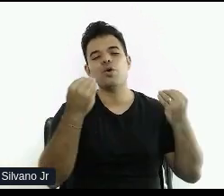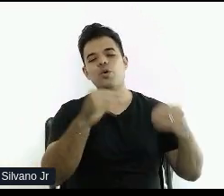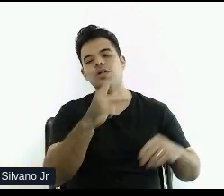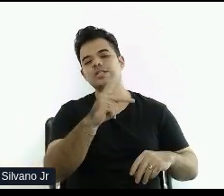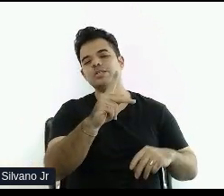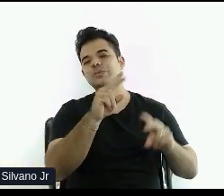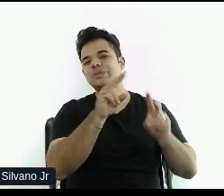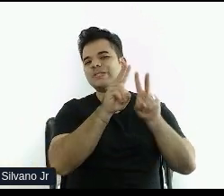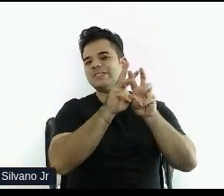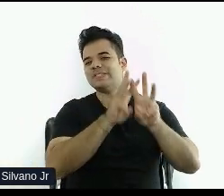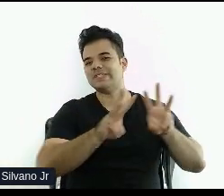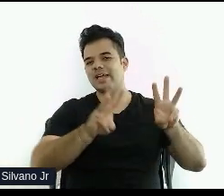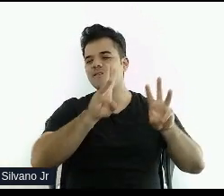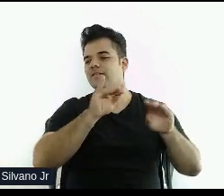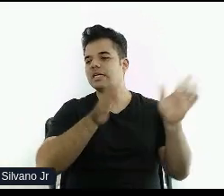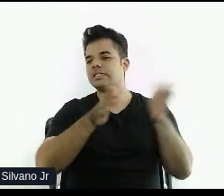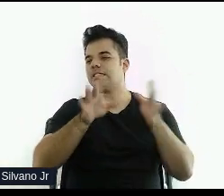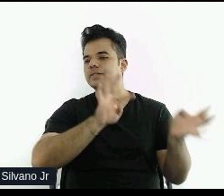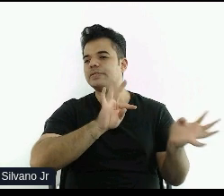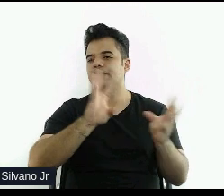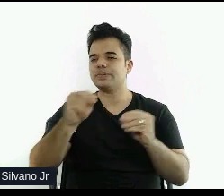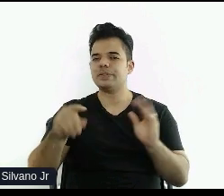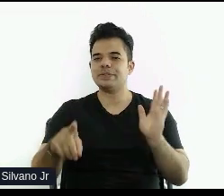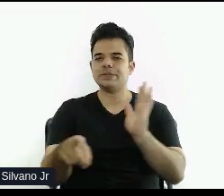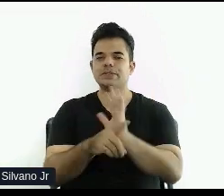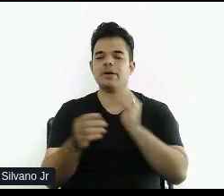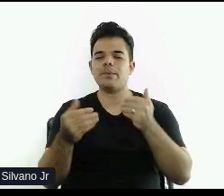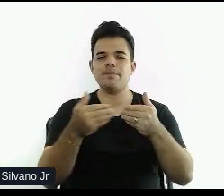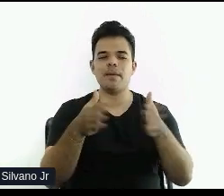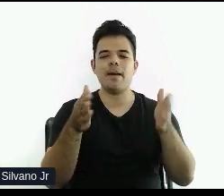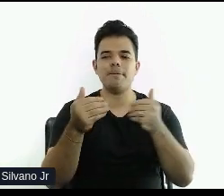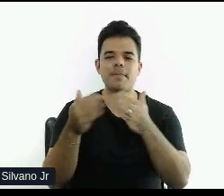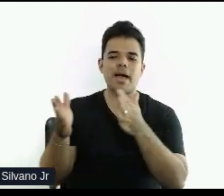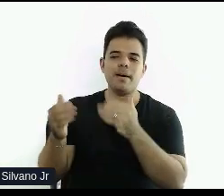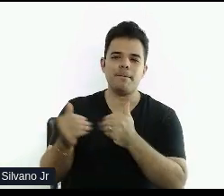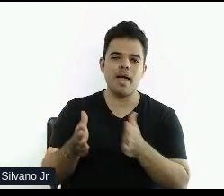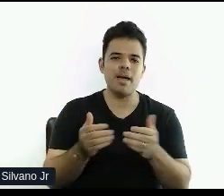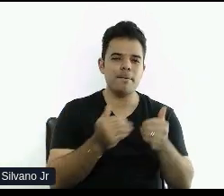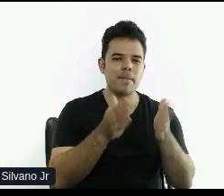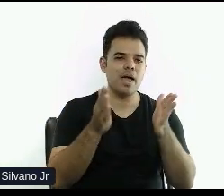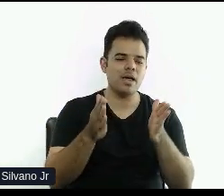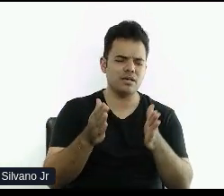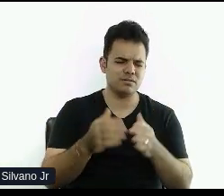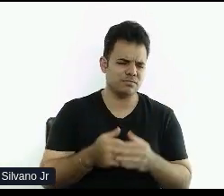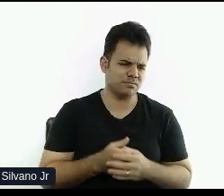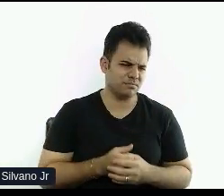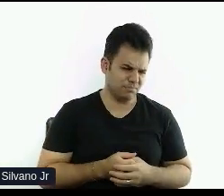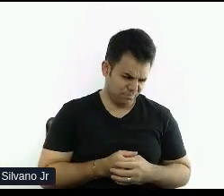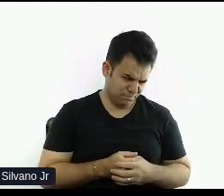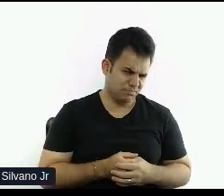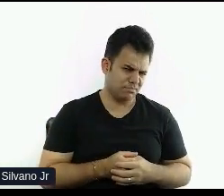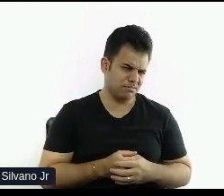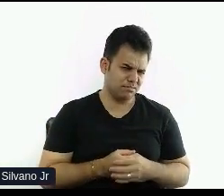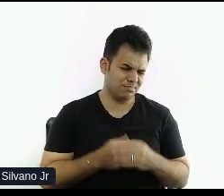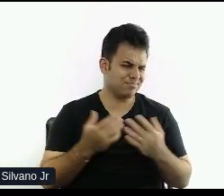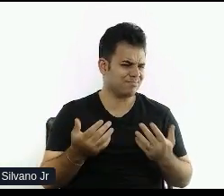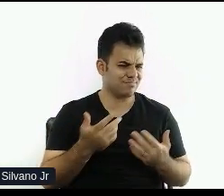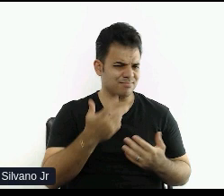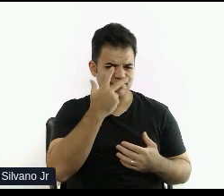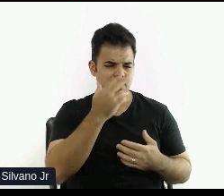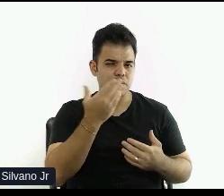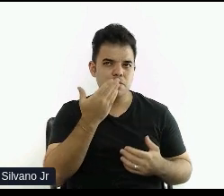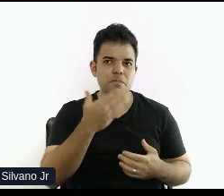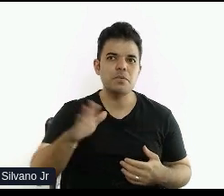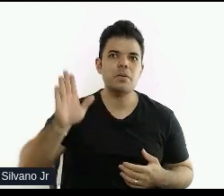e ele vai ficar acessível para todo mundo, vai abrir porta para todo mundo. Isso é uma grande promessa, não muito